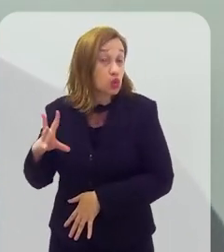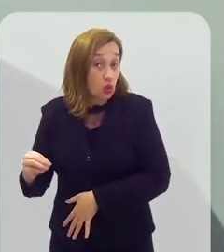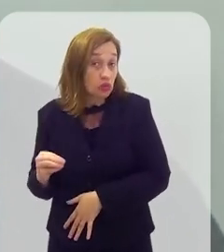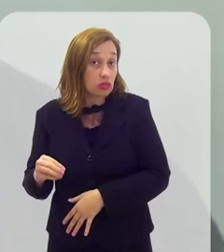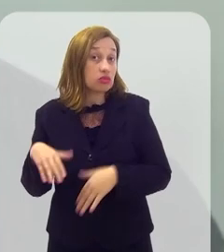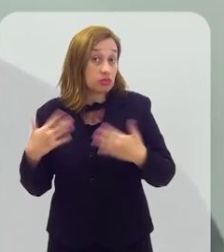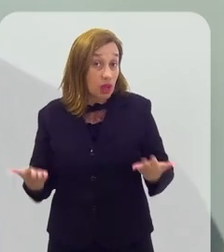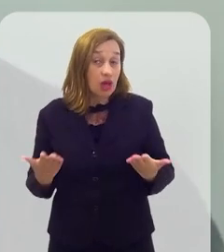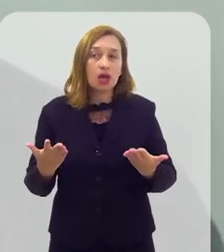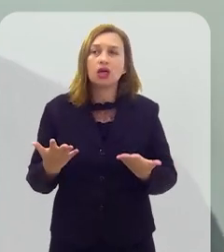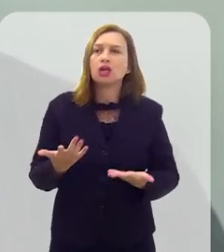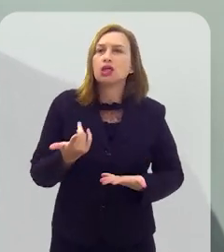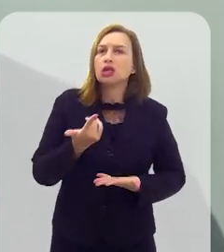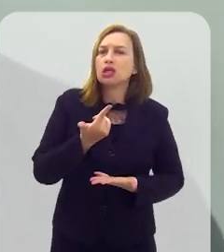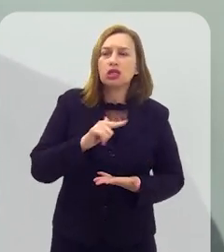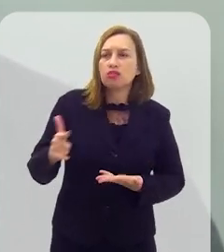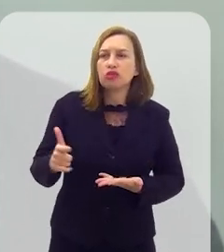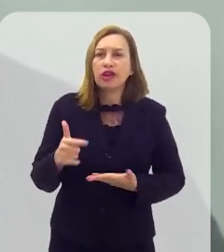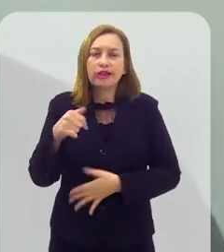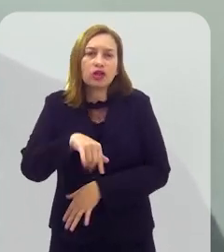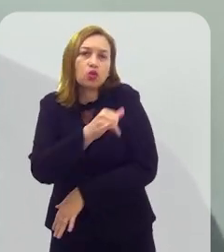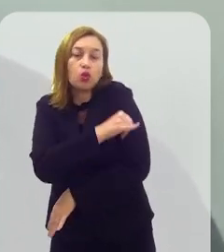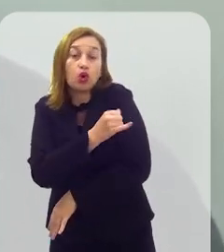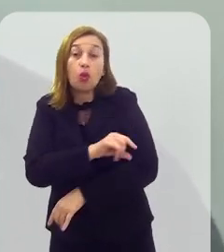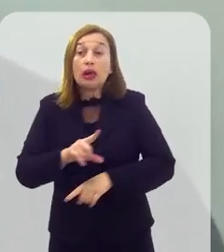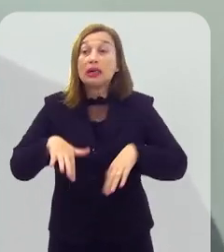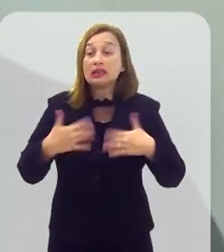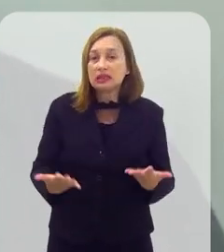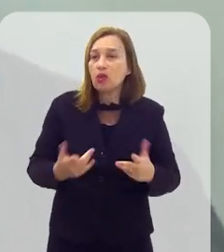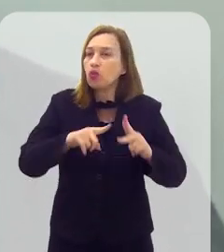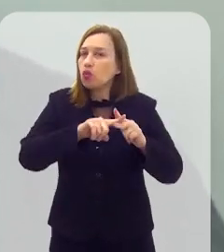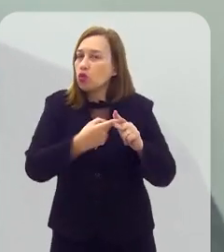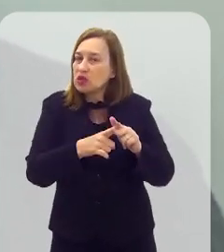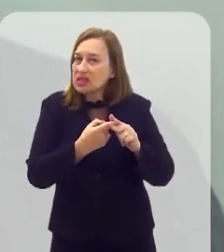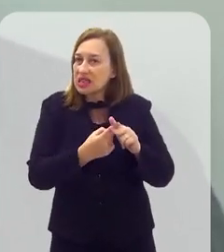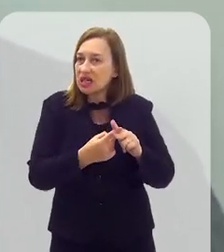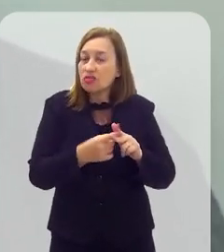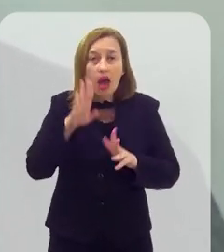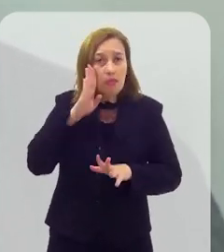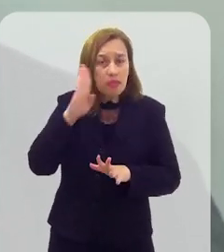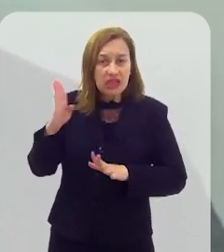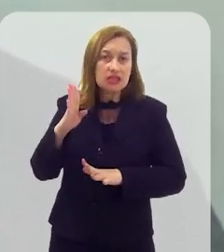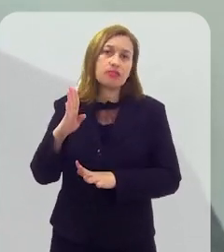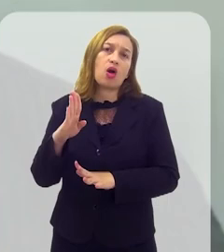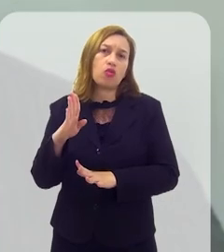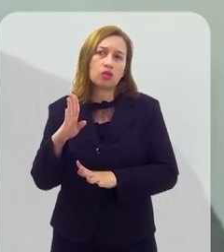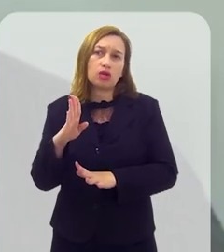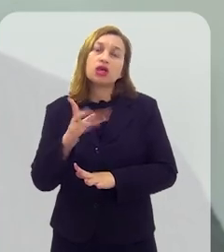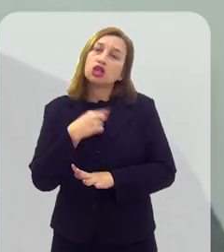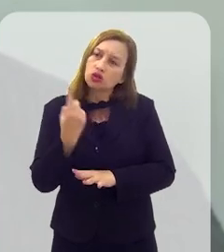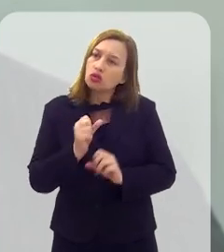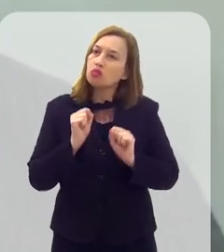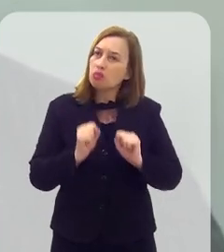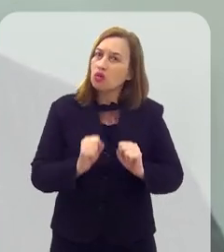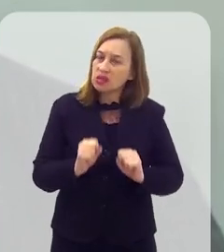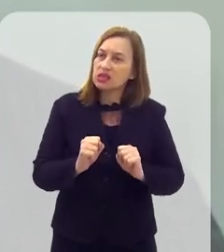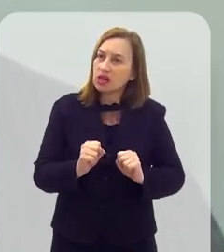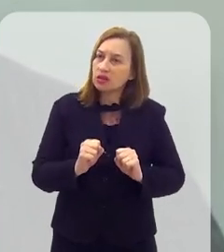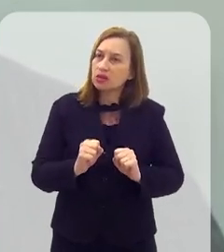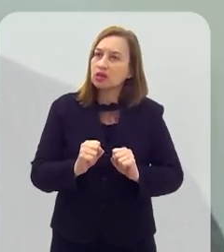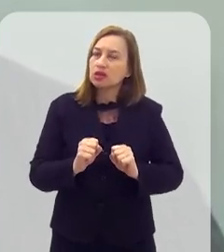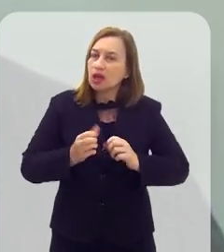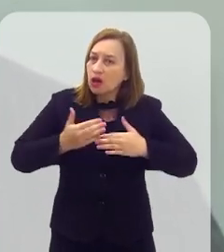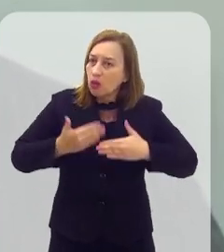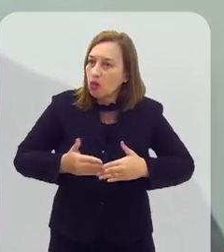todos mesmo. E isso a gente não tem no Rio de Janeiro. Então, assim, a questão da regulamentação é fundamental para que a gente